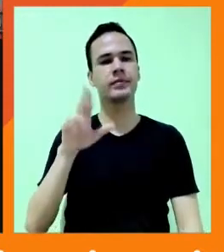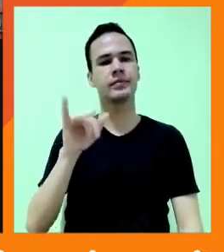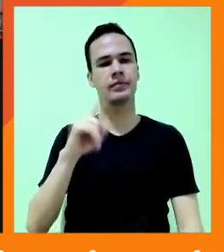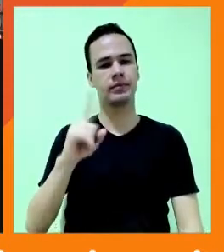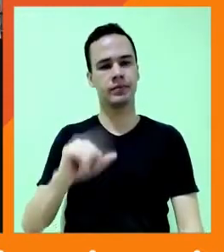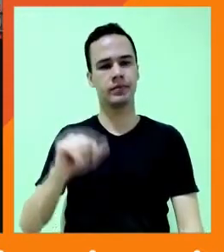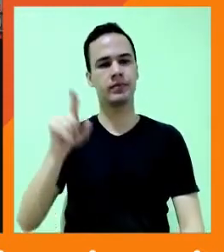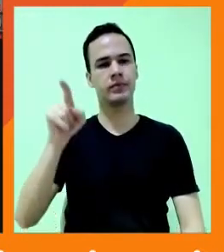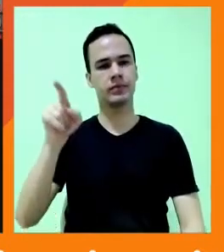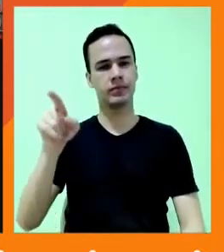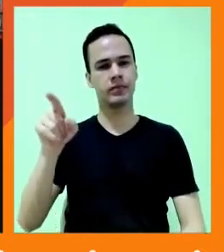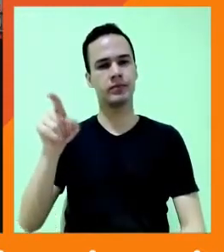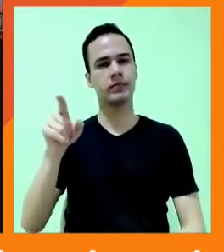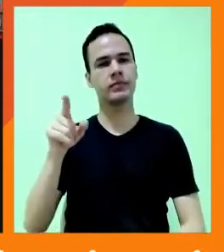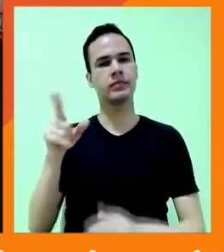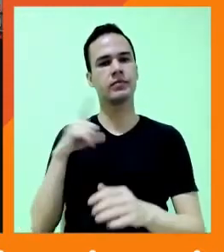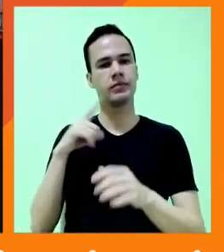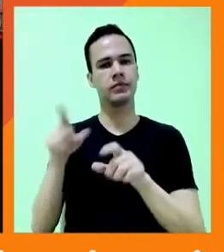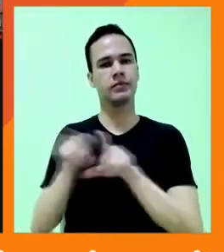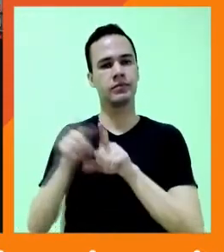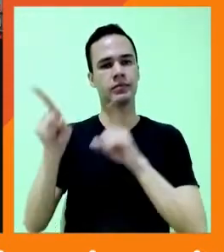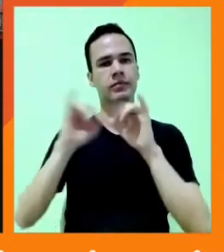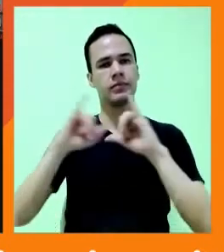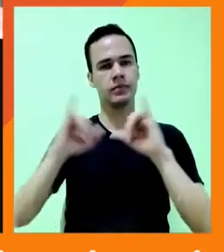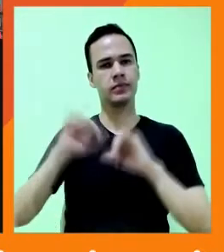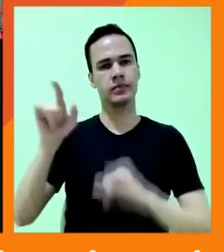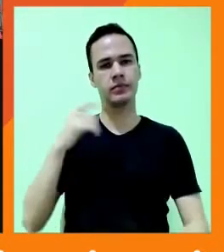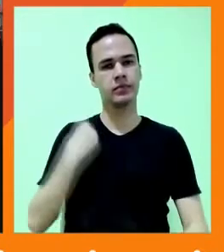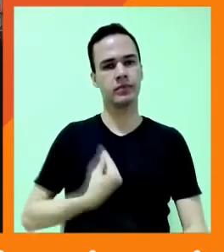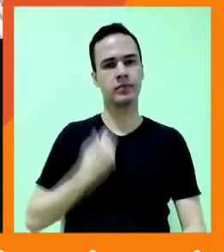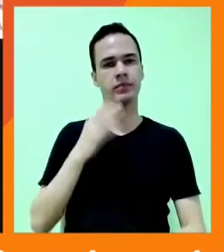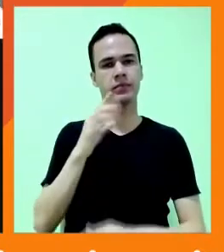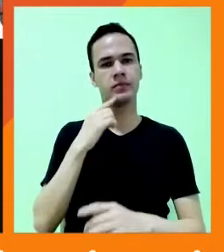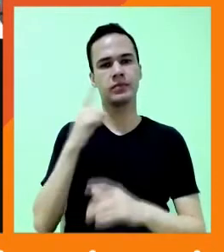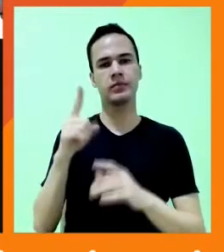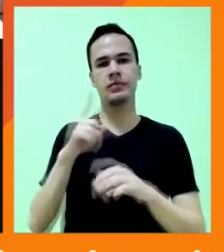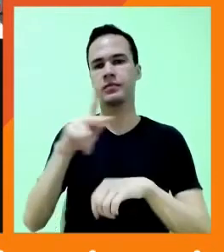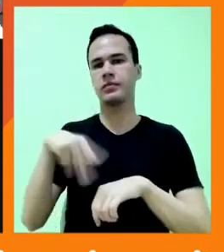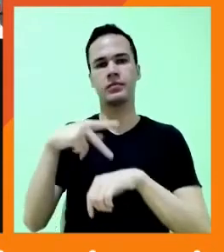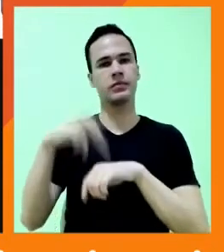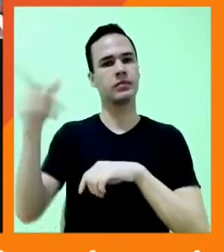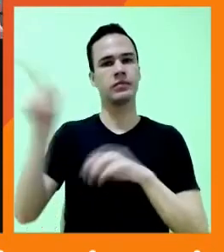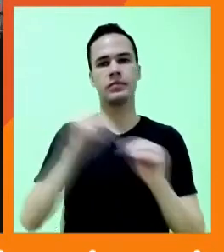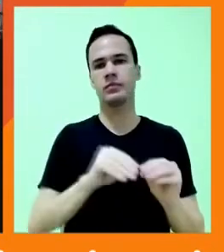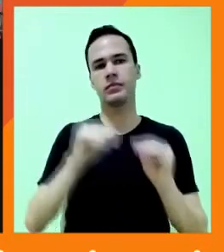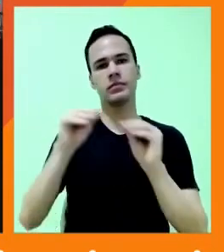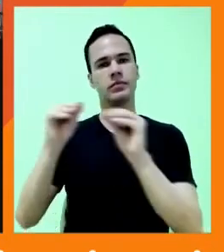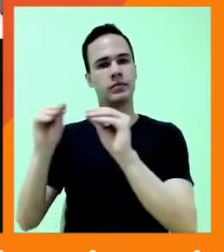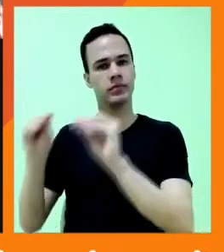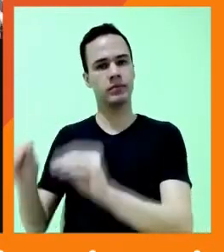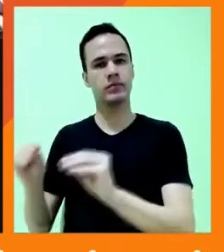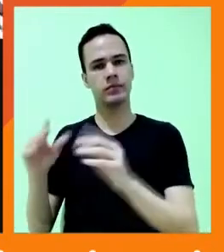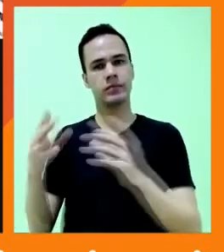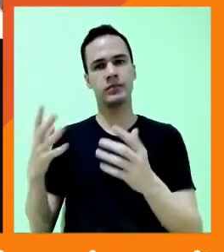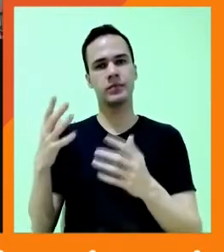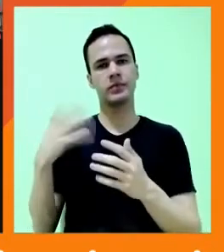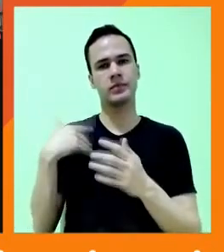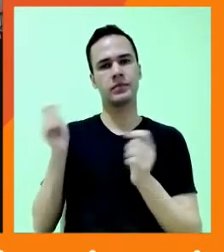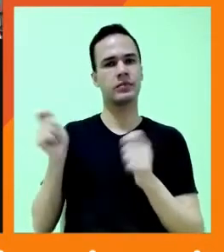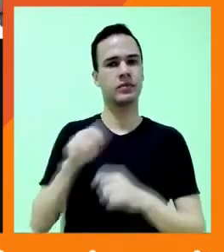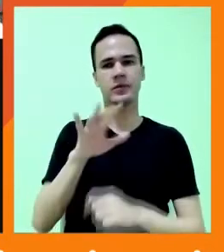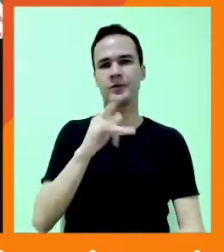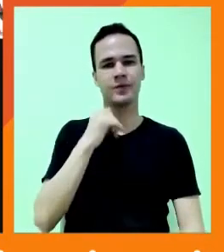publicitária. Ela estaria aqui hoje, mas ela acabou de mudar de país. Então, a gente achou que ia dar para ela vir, e ela não conseguiu vir.